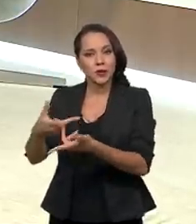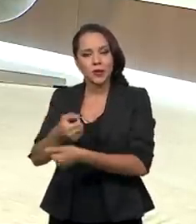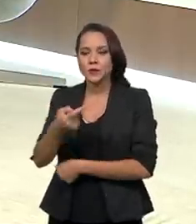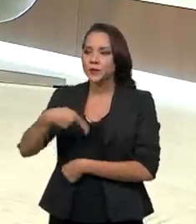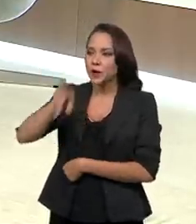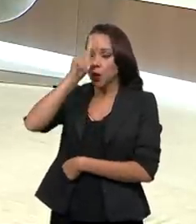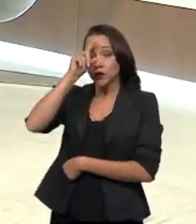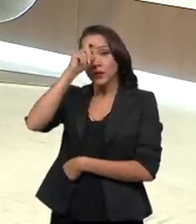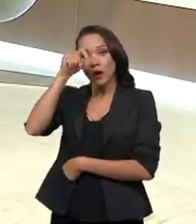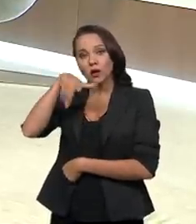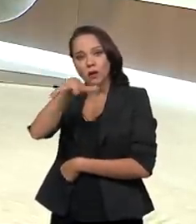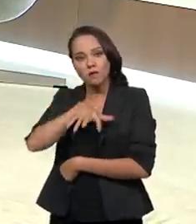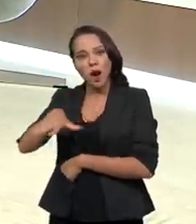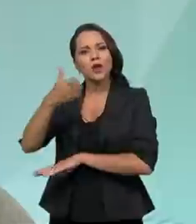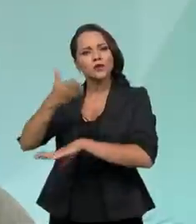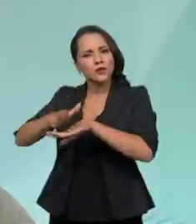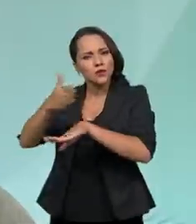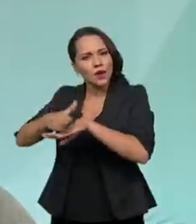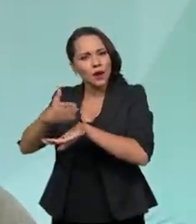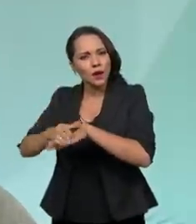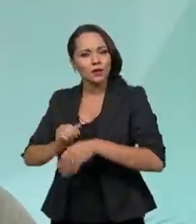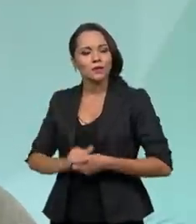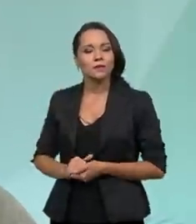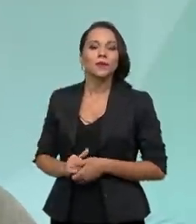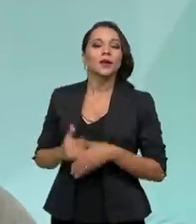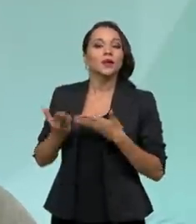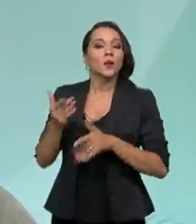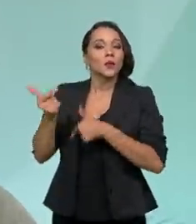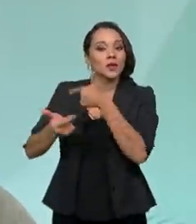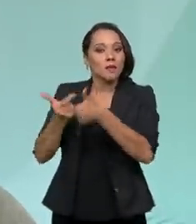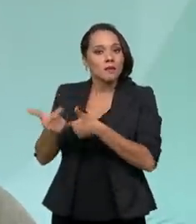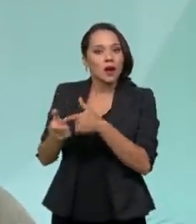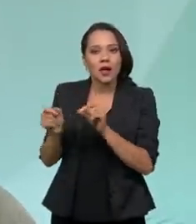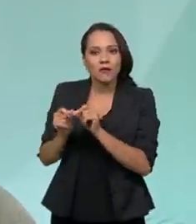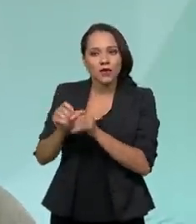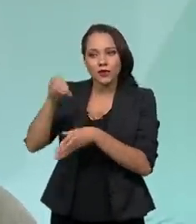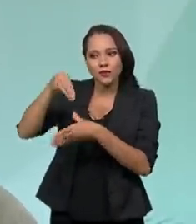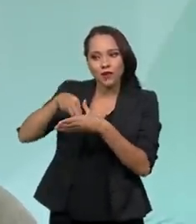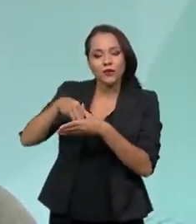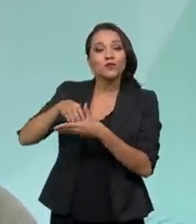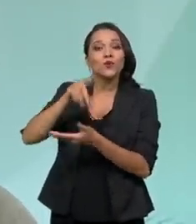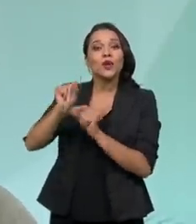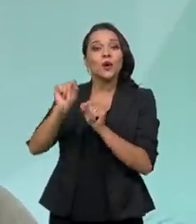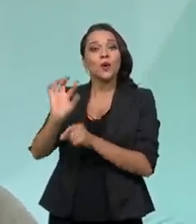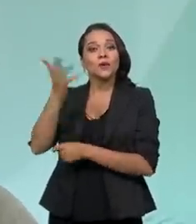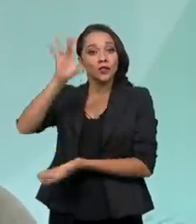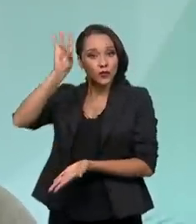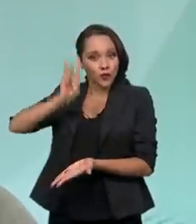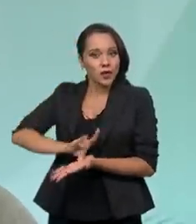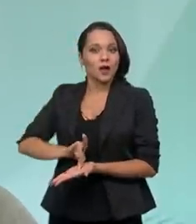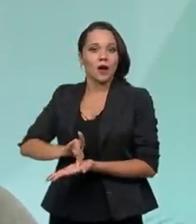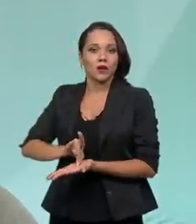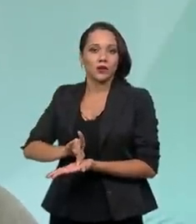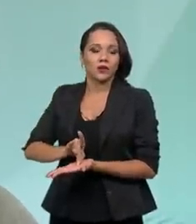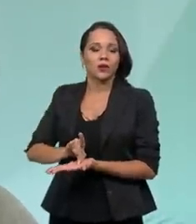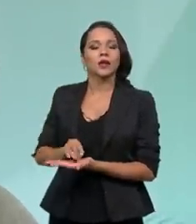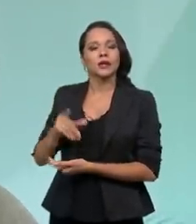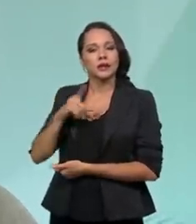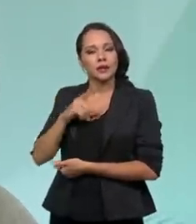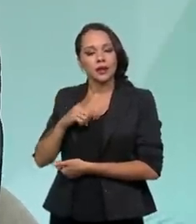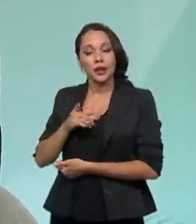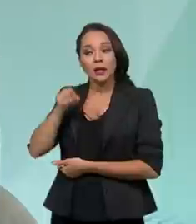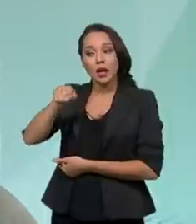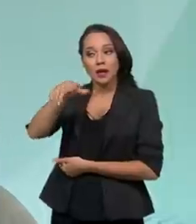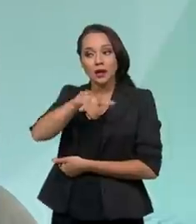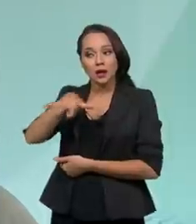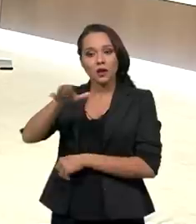que tem ali um campo de prática. Ou seja, o trabalho é feito dentro de uma realidade. Nós temos ali,